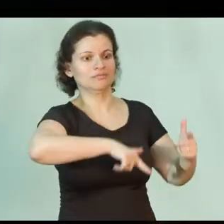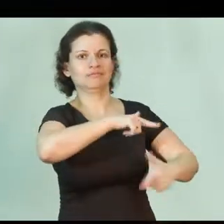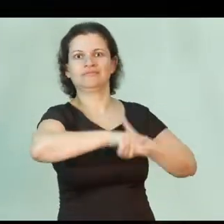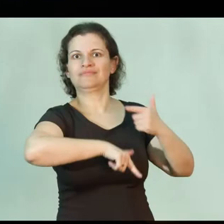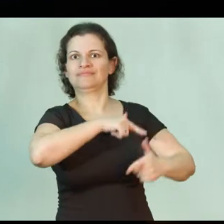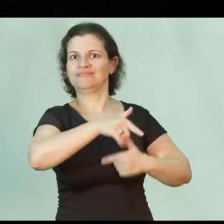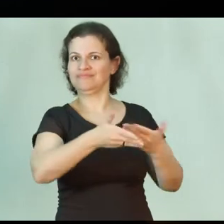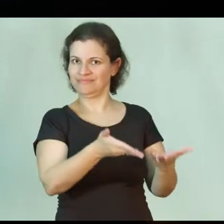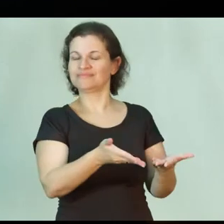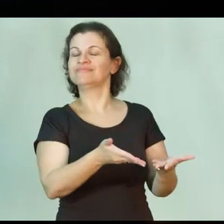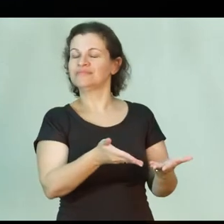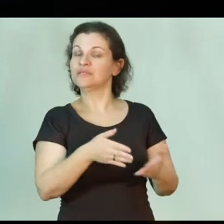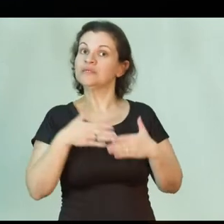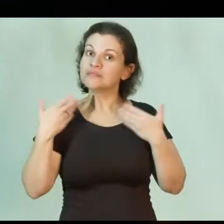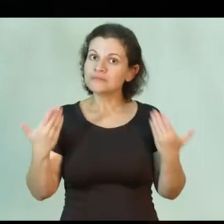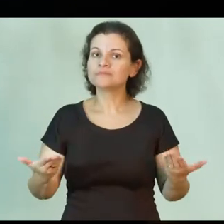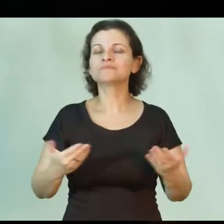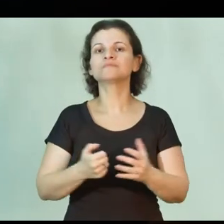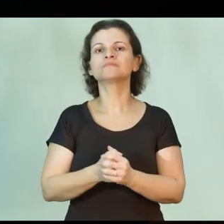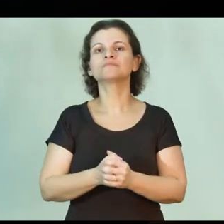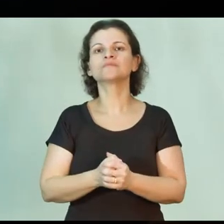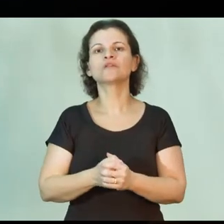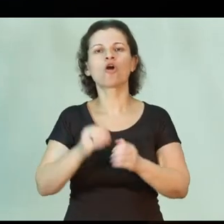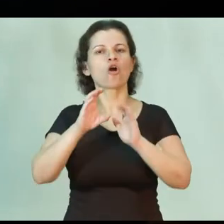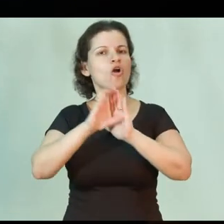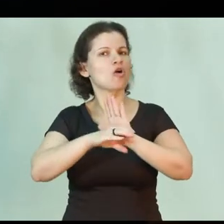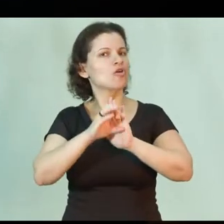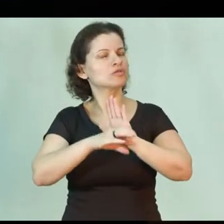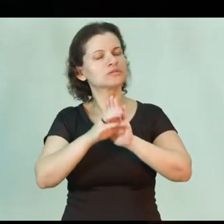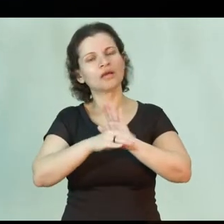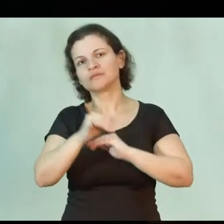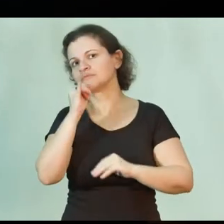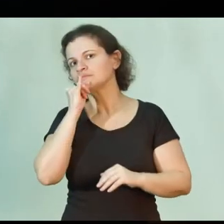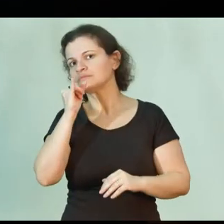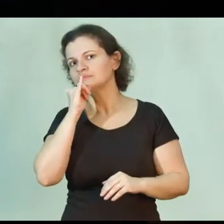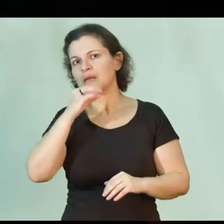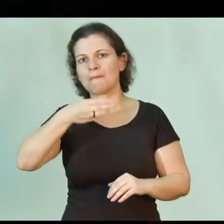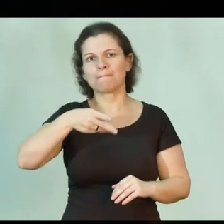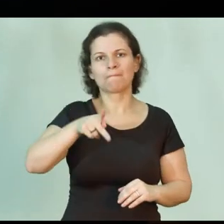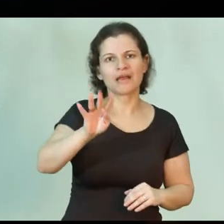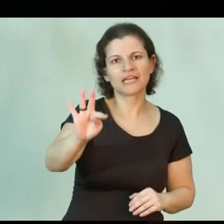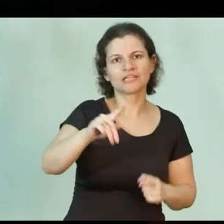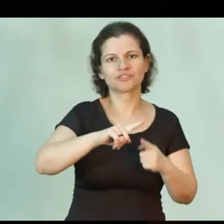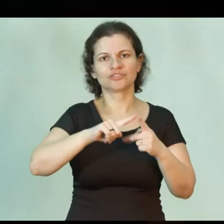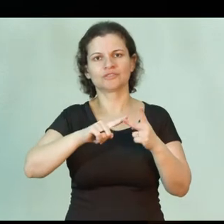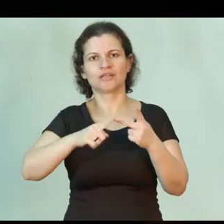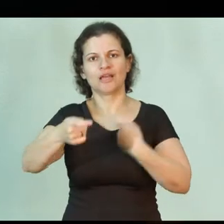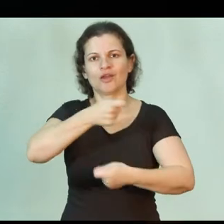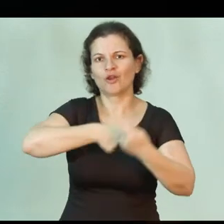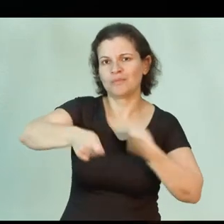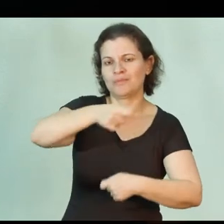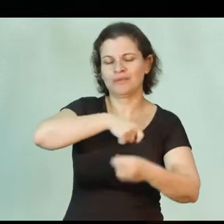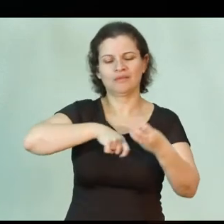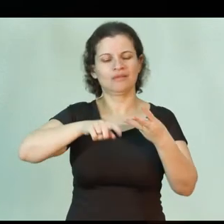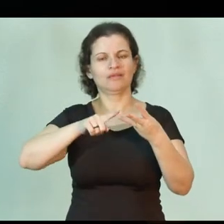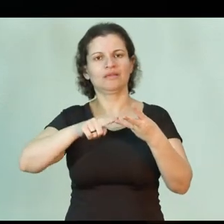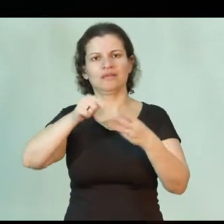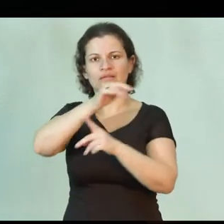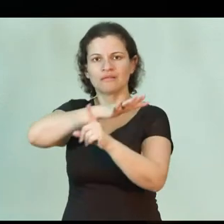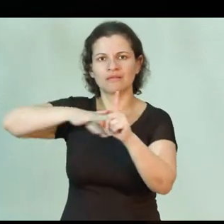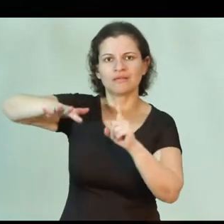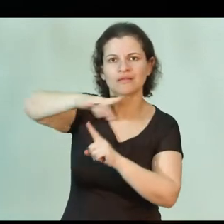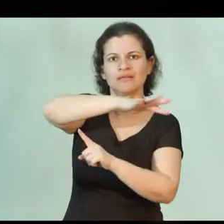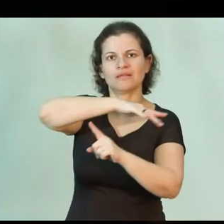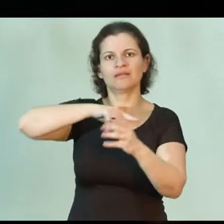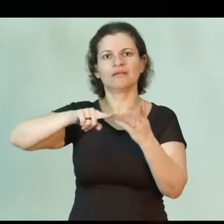Então, conceitos como marketing, economia, meio ambiente,